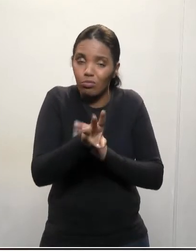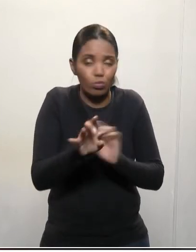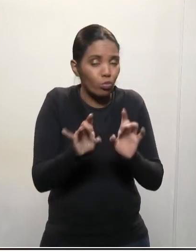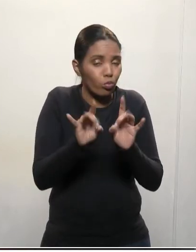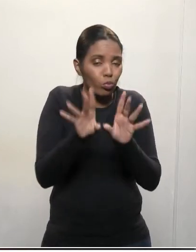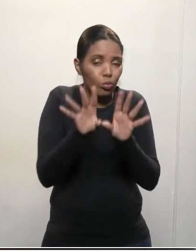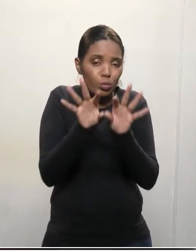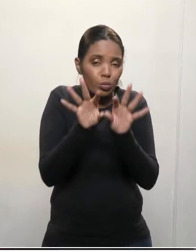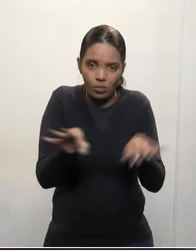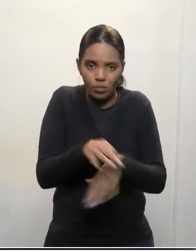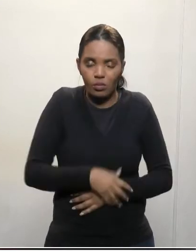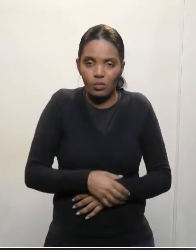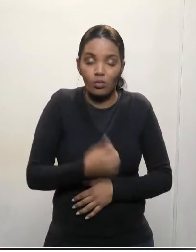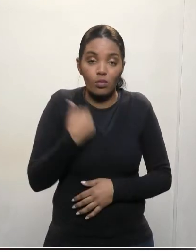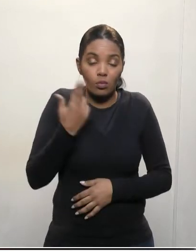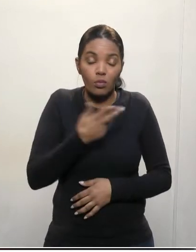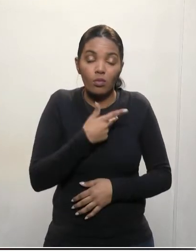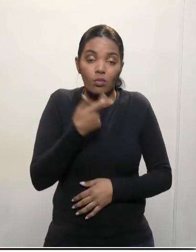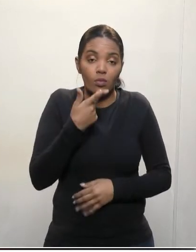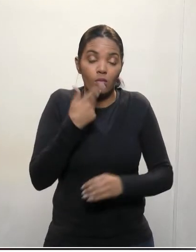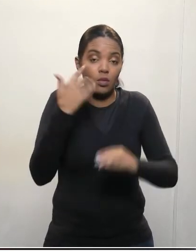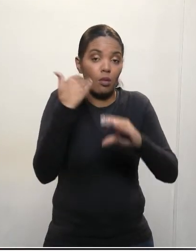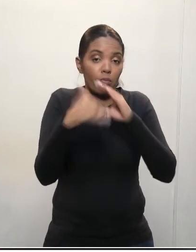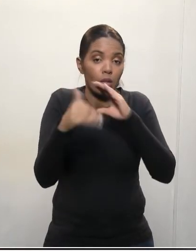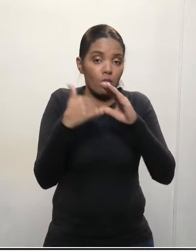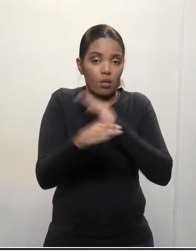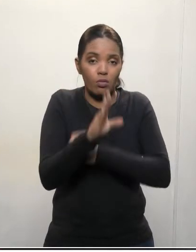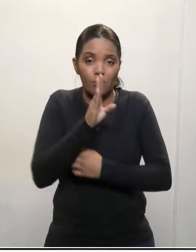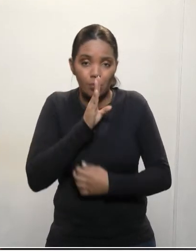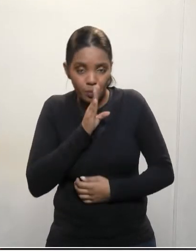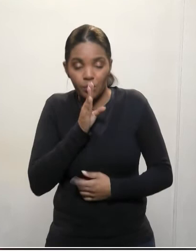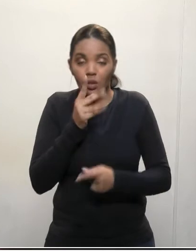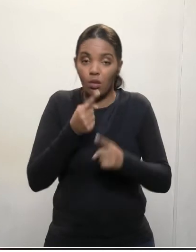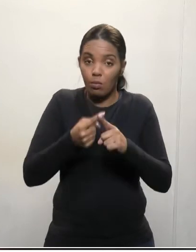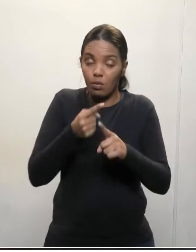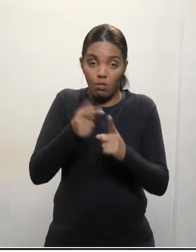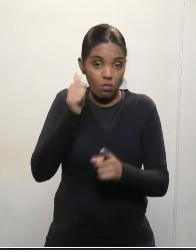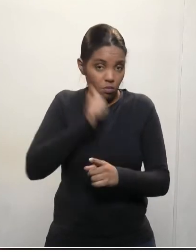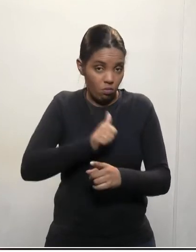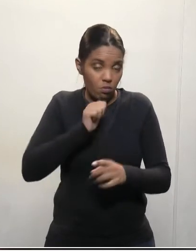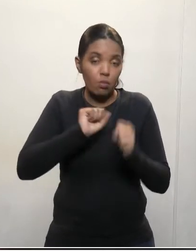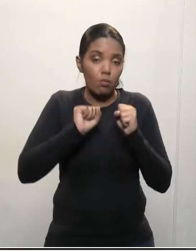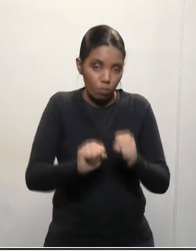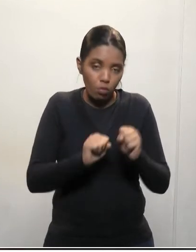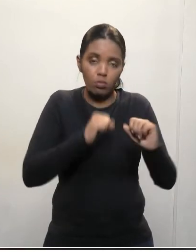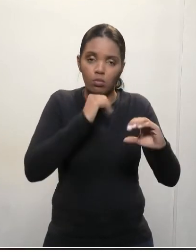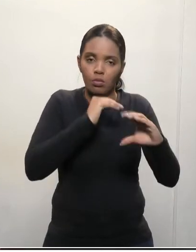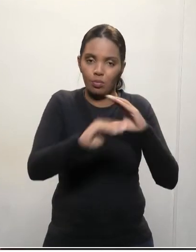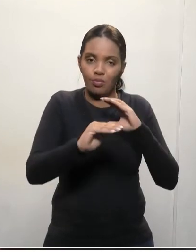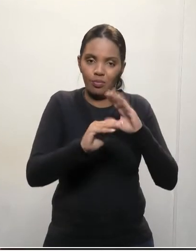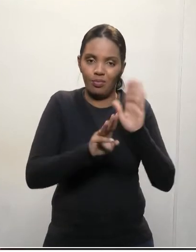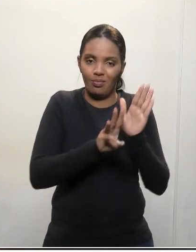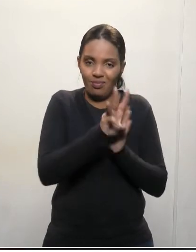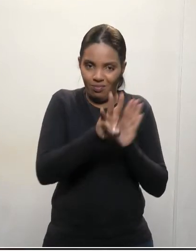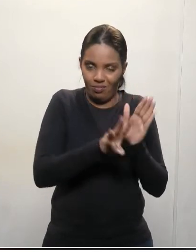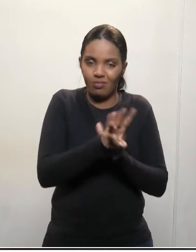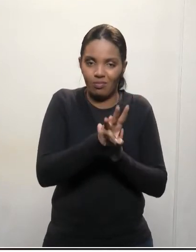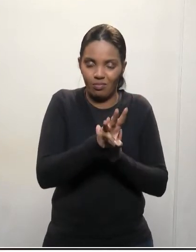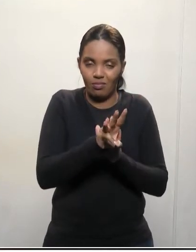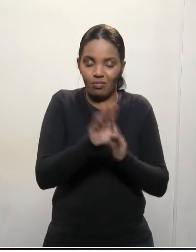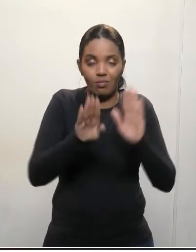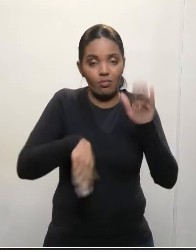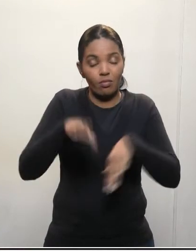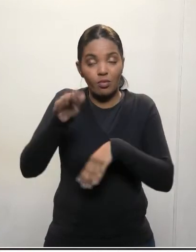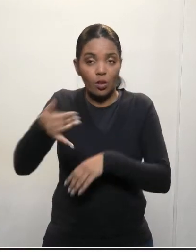mensagem, porque nós falamos de mensagem silenciosa, mas a mulher pode mandar a mensagem. Muitas vezes, ela for a